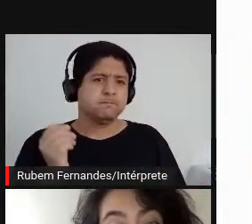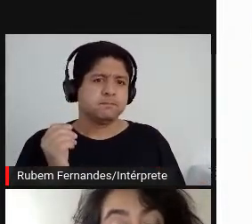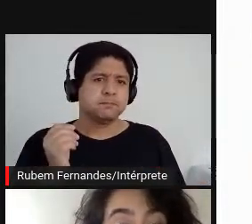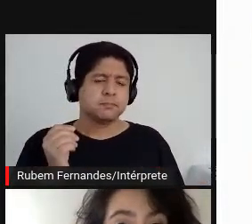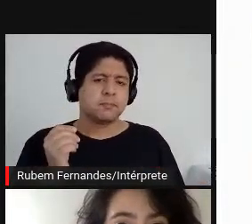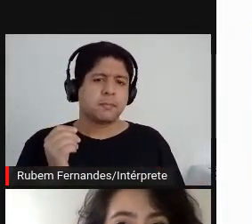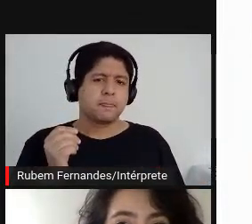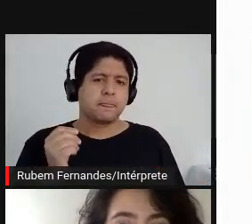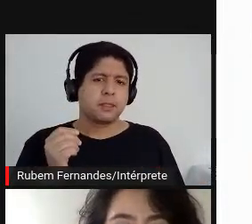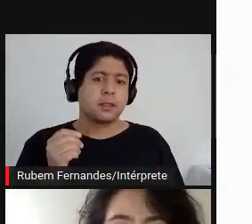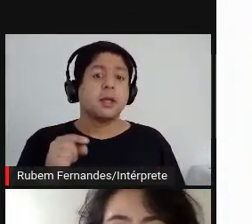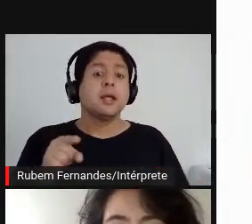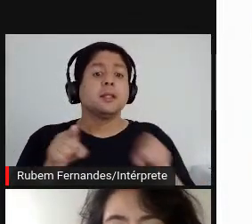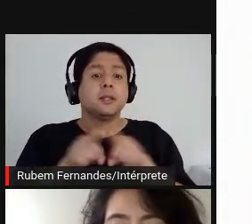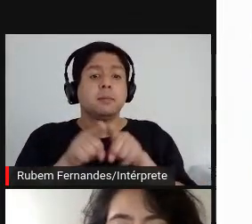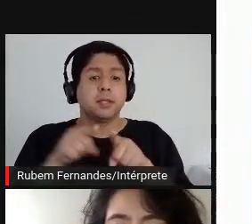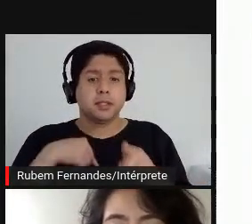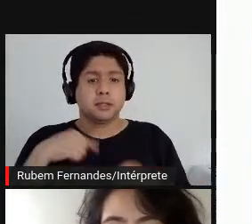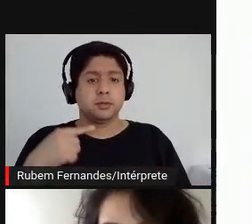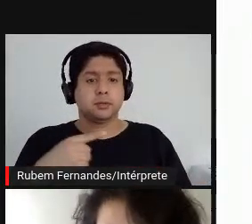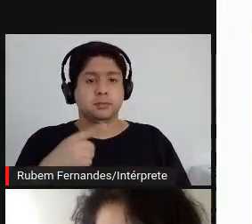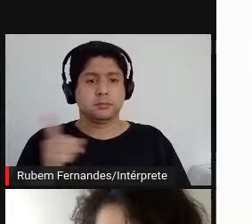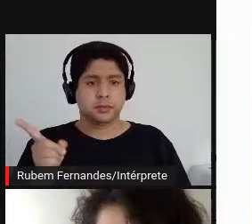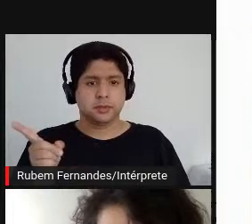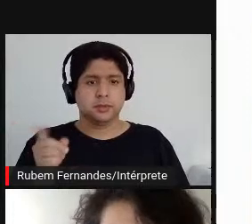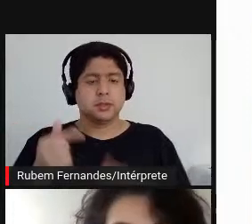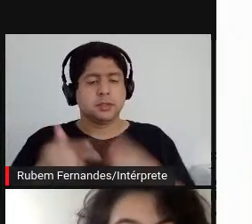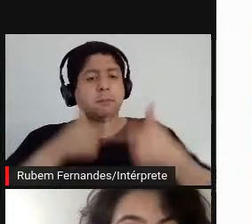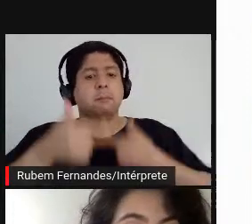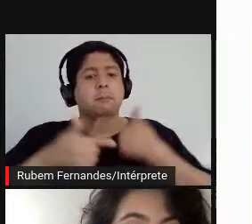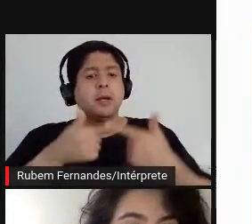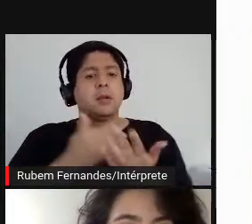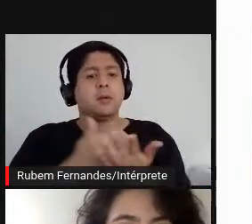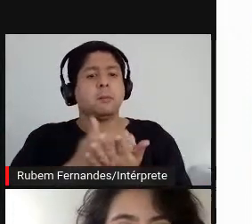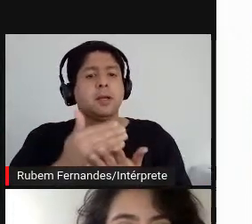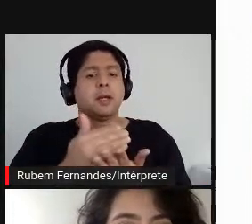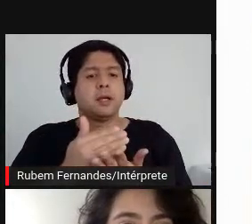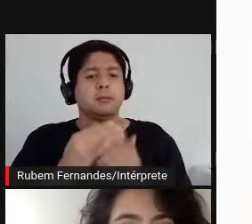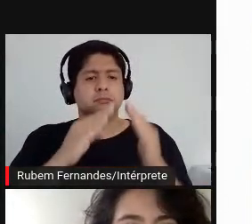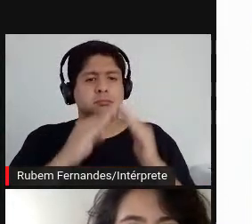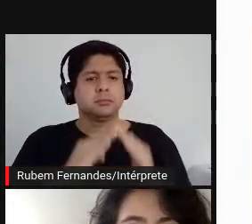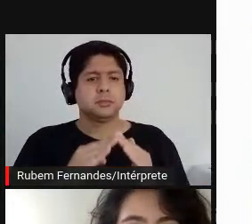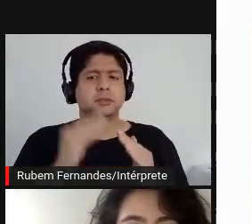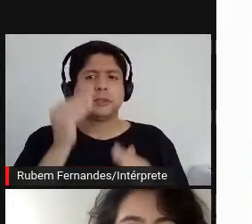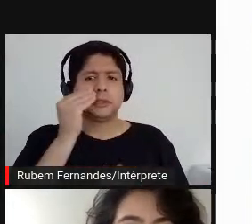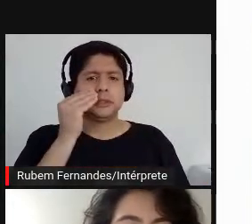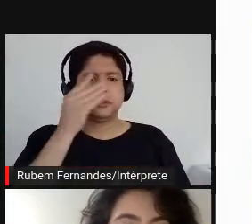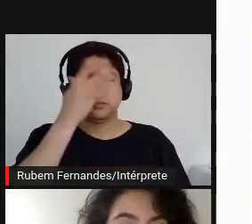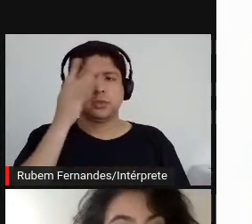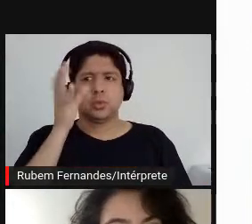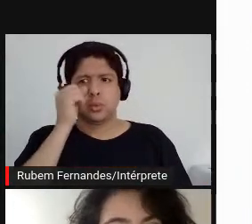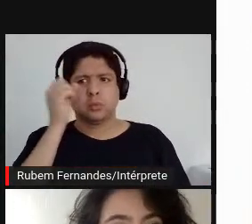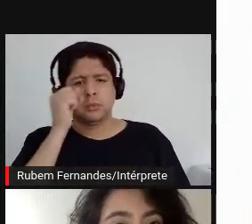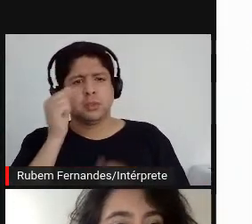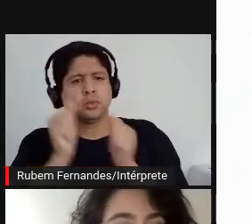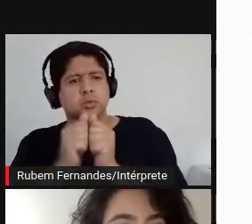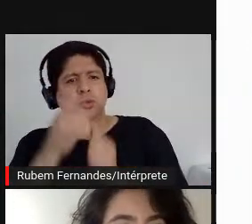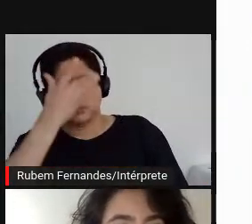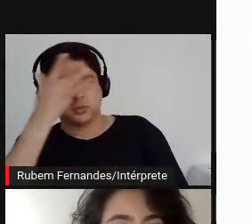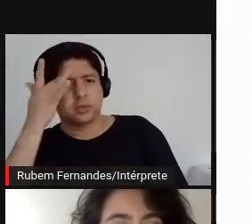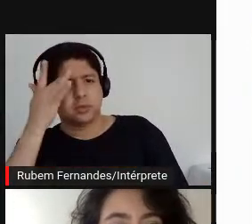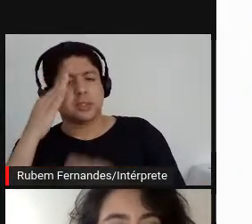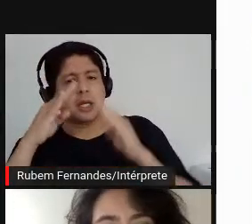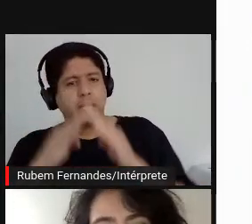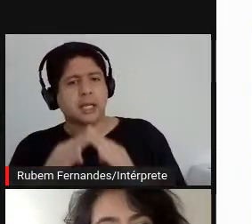E esse trabalho, ele começou, na verdade, quando eu estava fazendo uma residência, eu comecei a fazer isso de dormir com as pessoas na residência